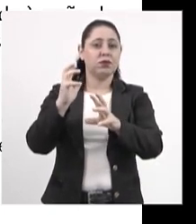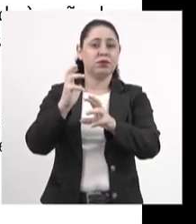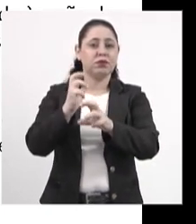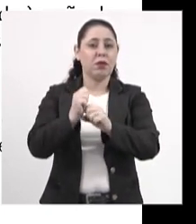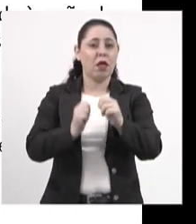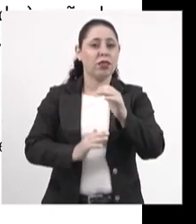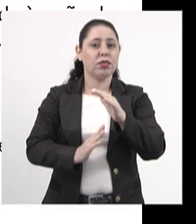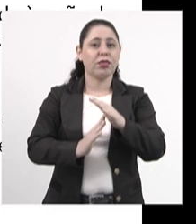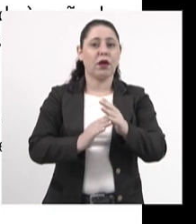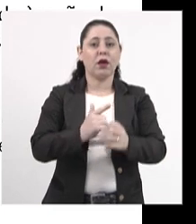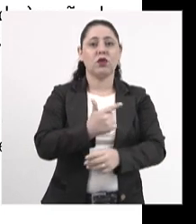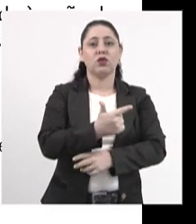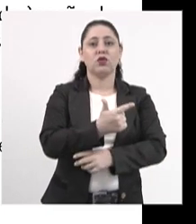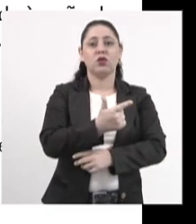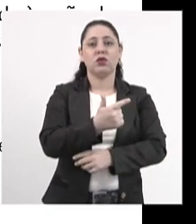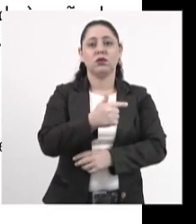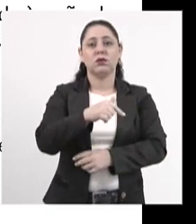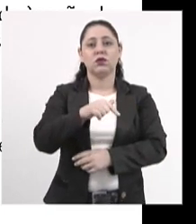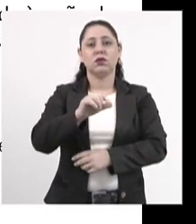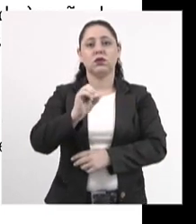até 2078.